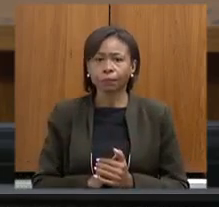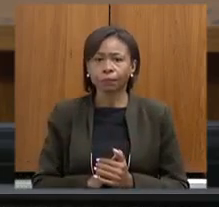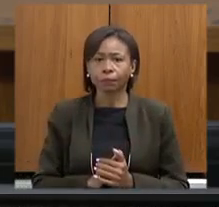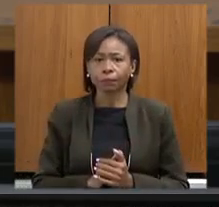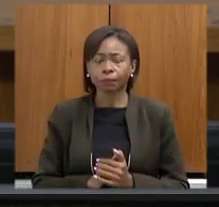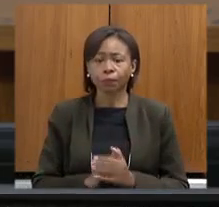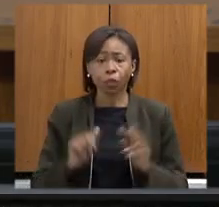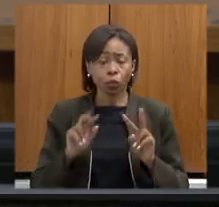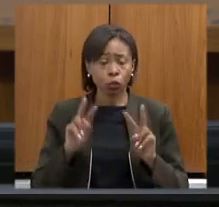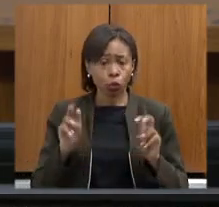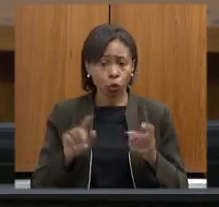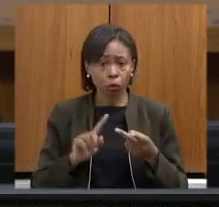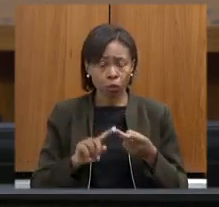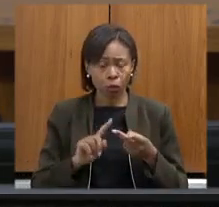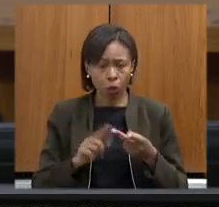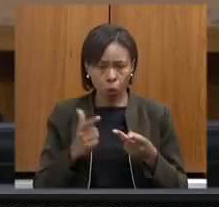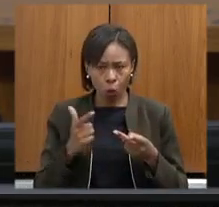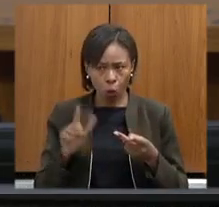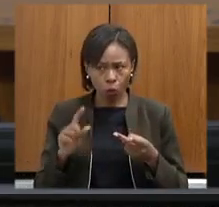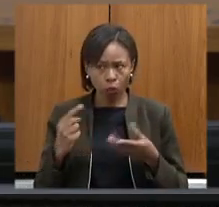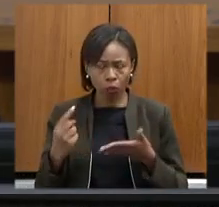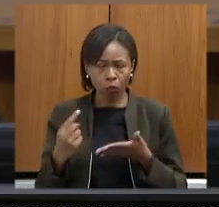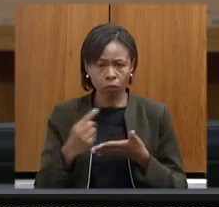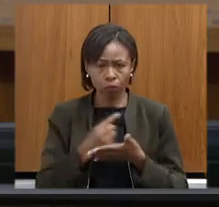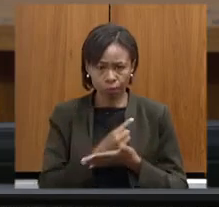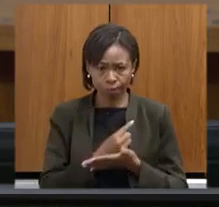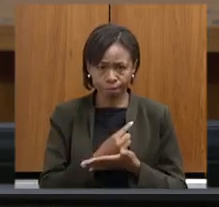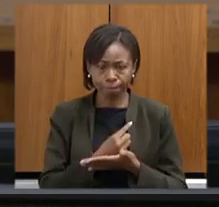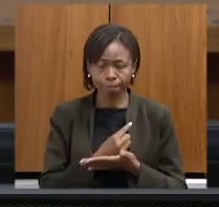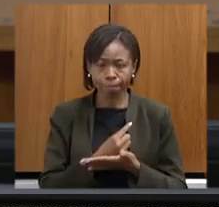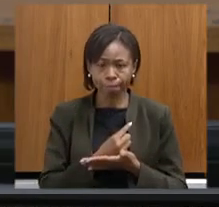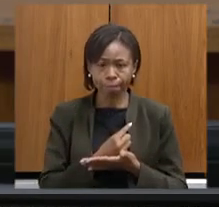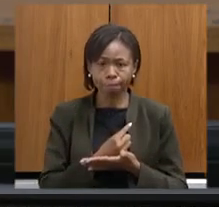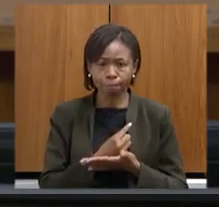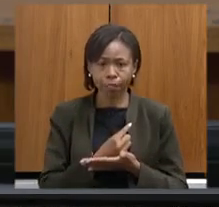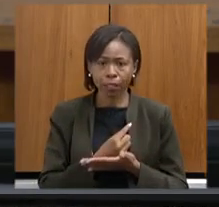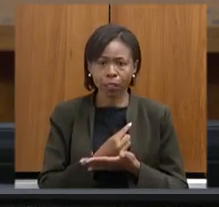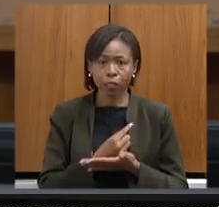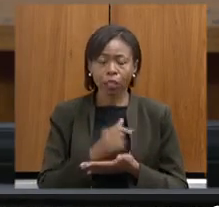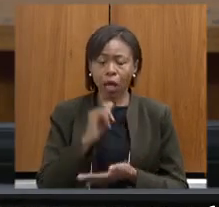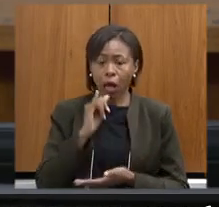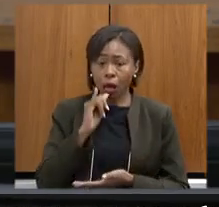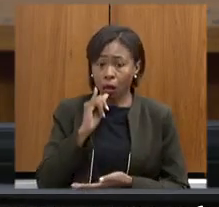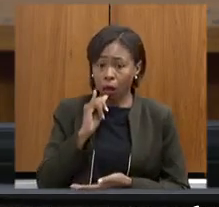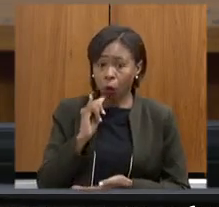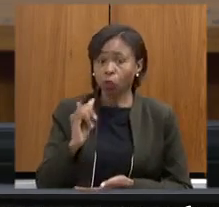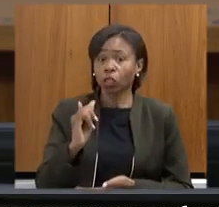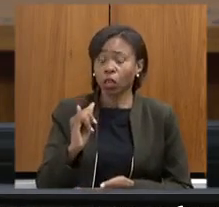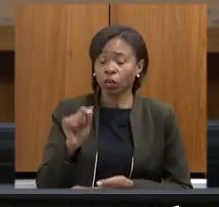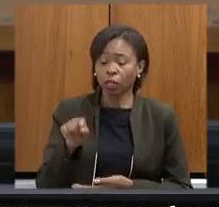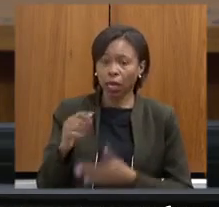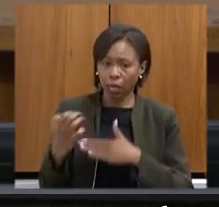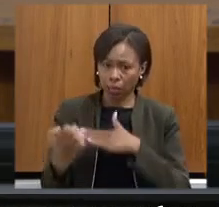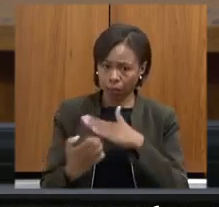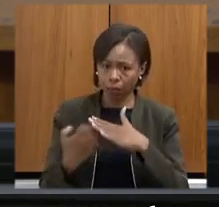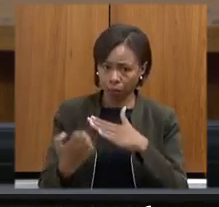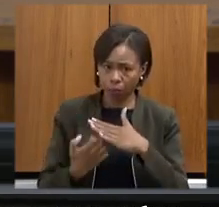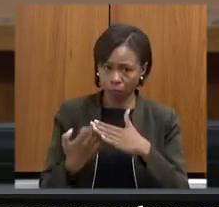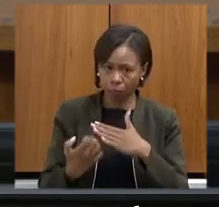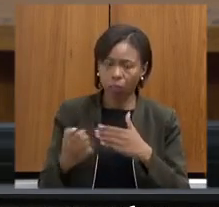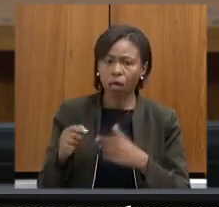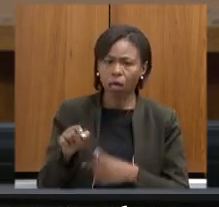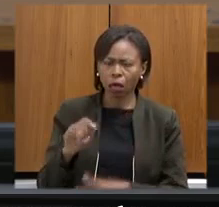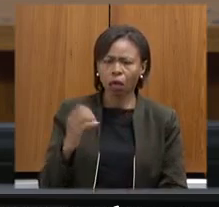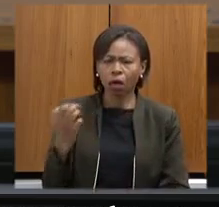sobre a outra pergunta que a senhora fez sobre a notificação à empresa a empresa ela teve